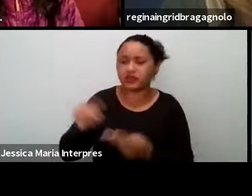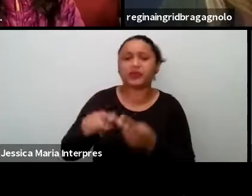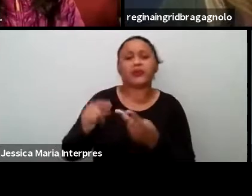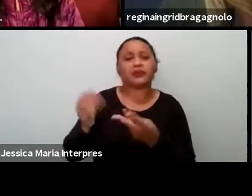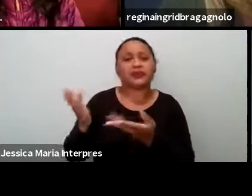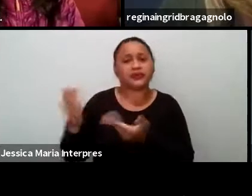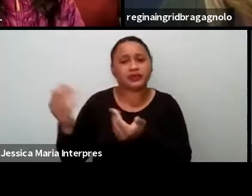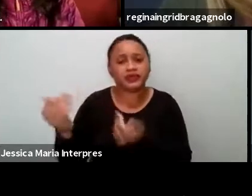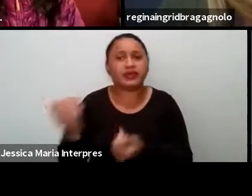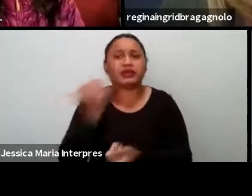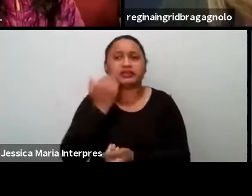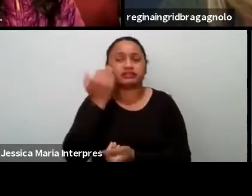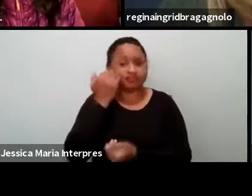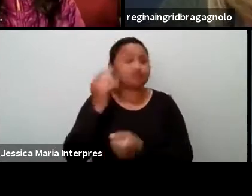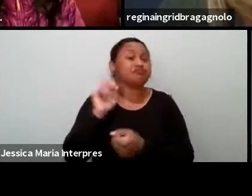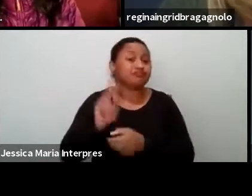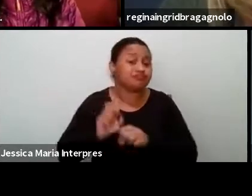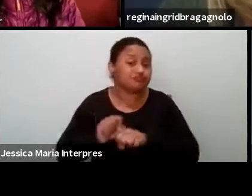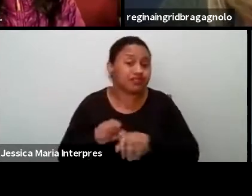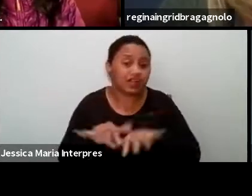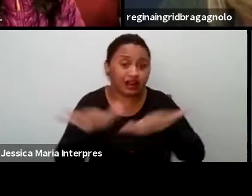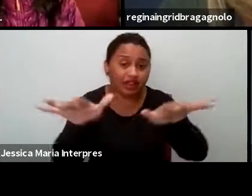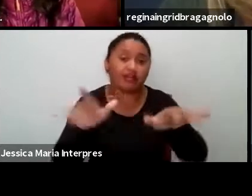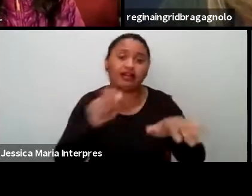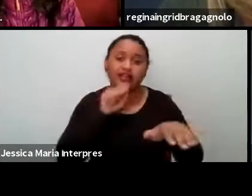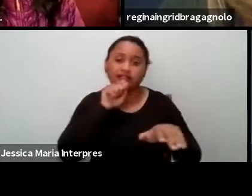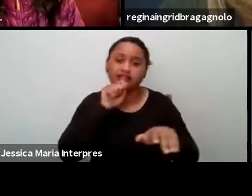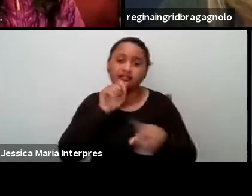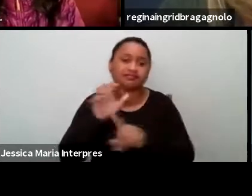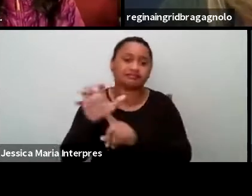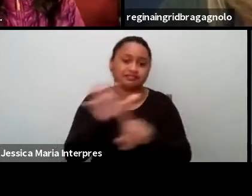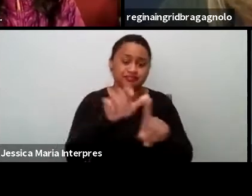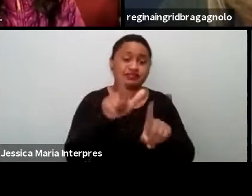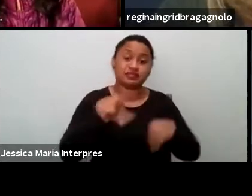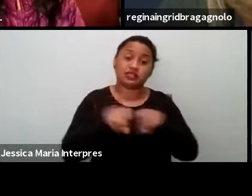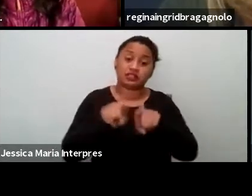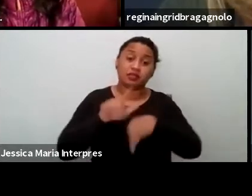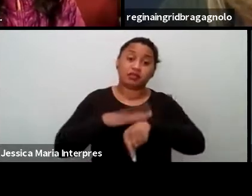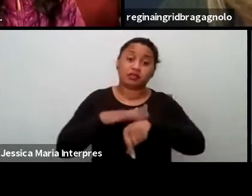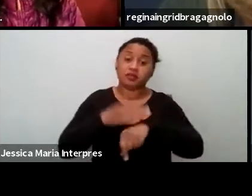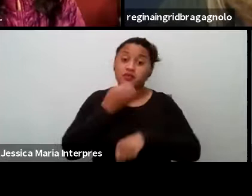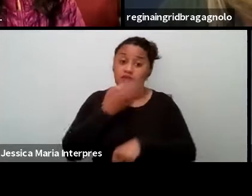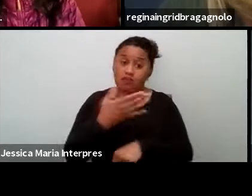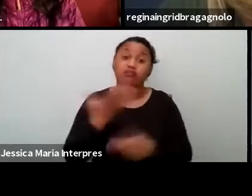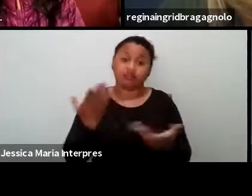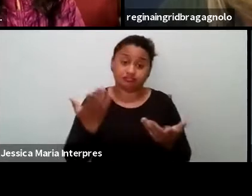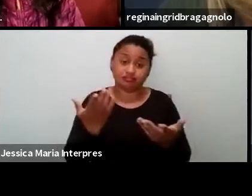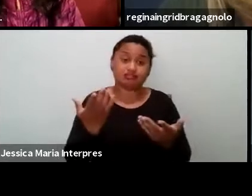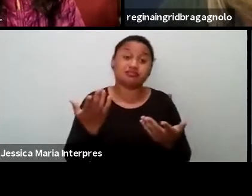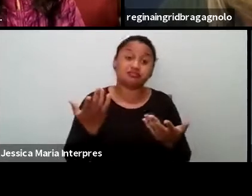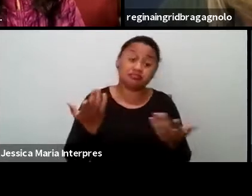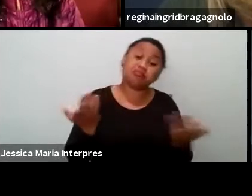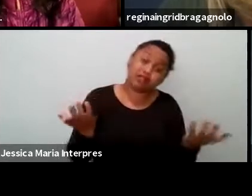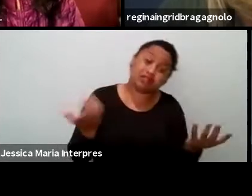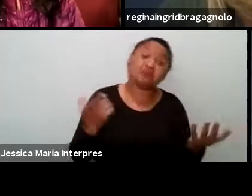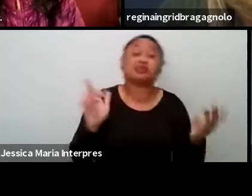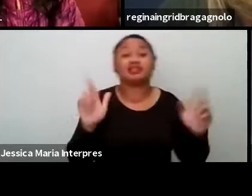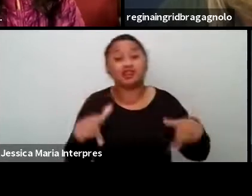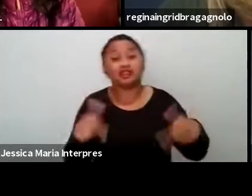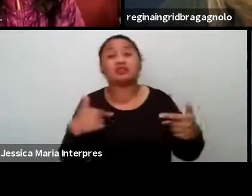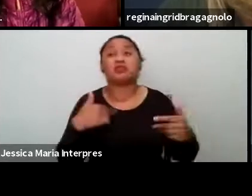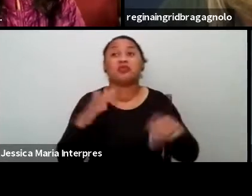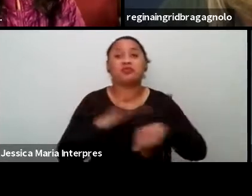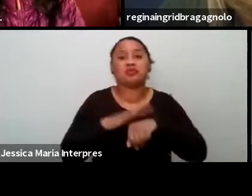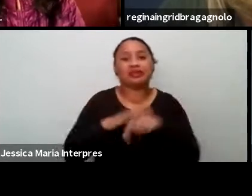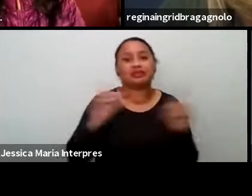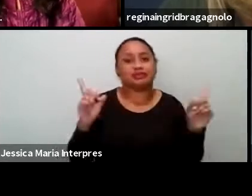isso vai reverberar, então também é um momento bom nesse sentido, apesar de ser um momento extremo,